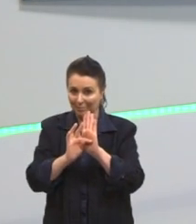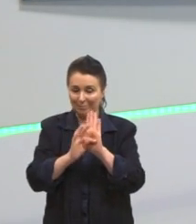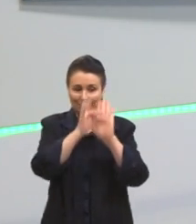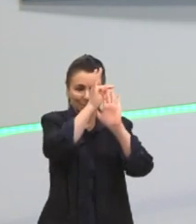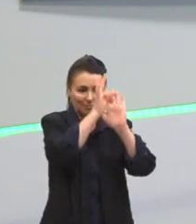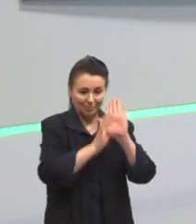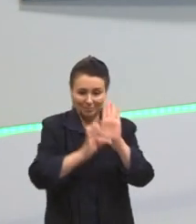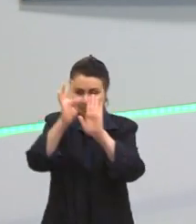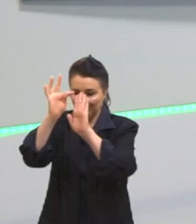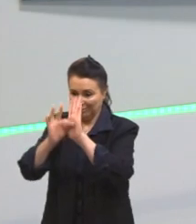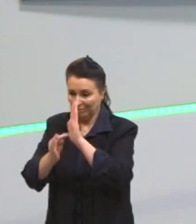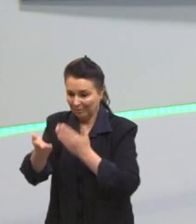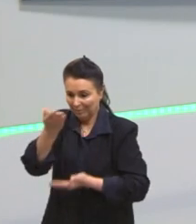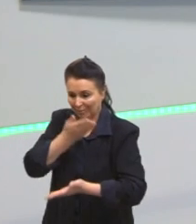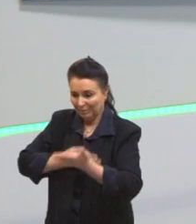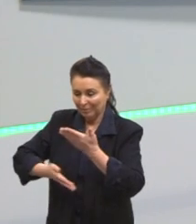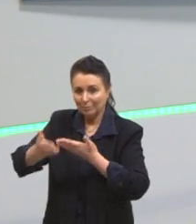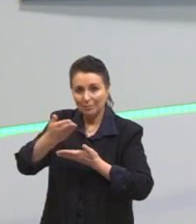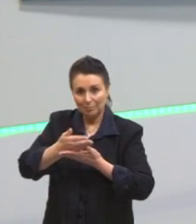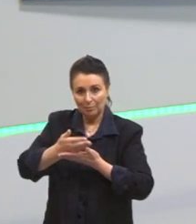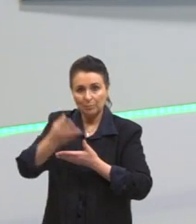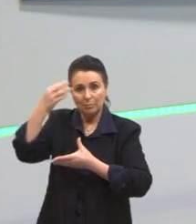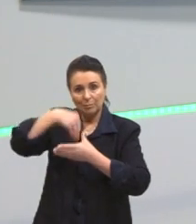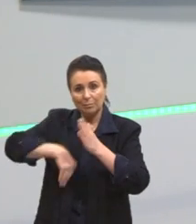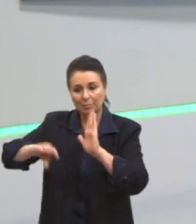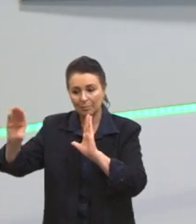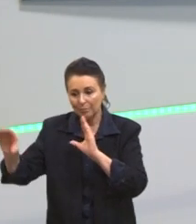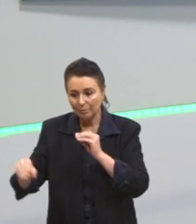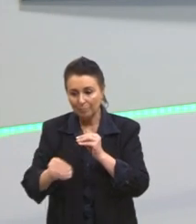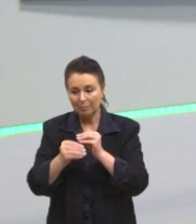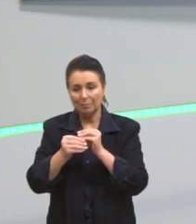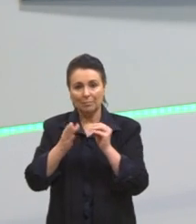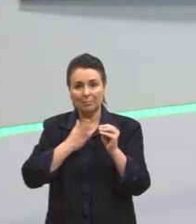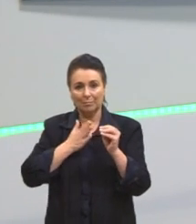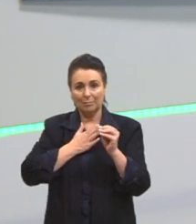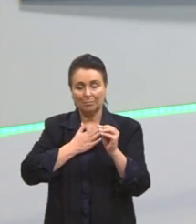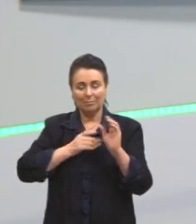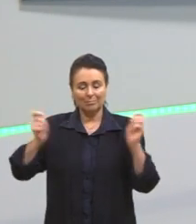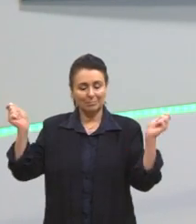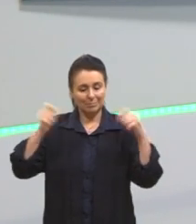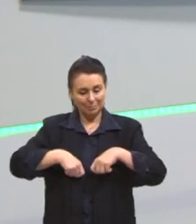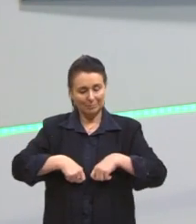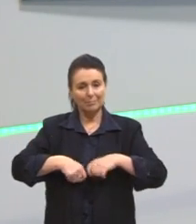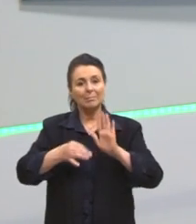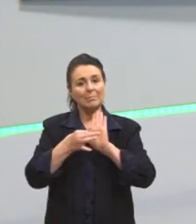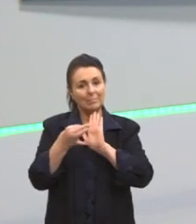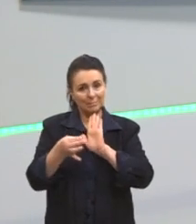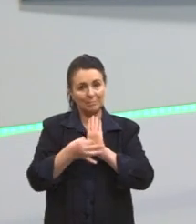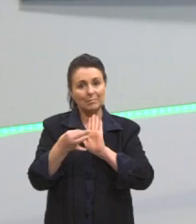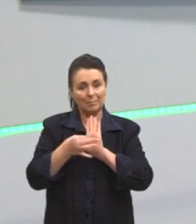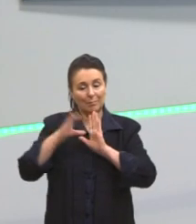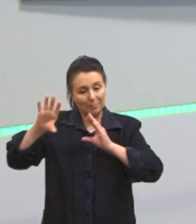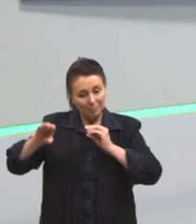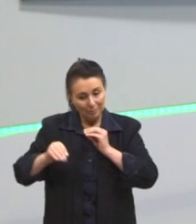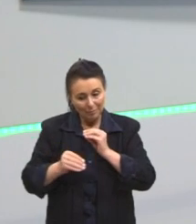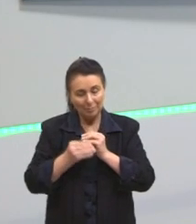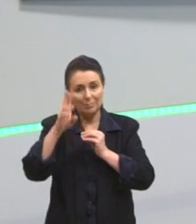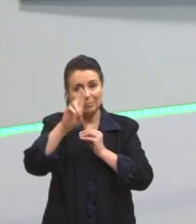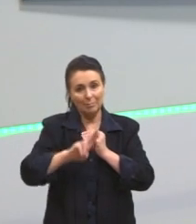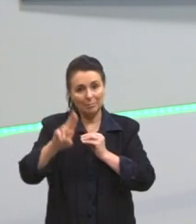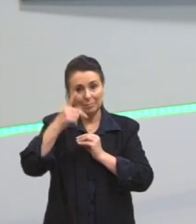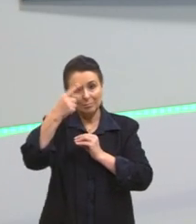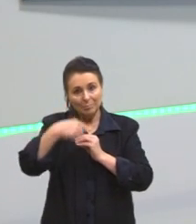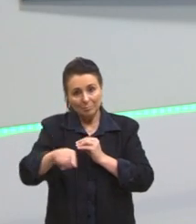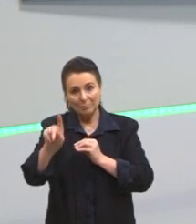outros textos para complementar a minha capacidade de argumentar, né? Ali, o meu peso de